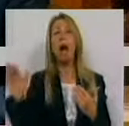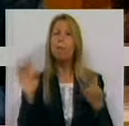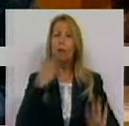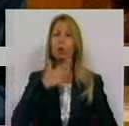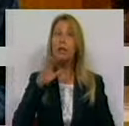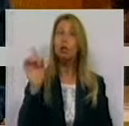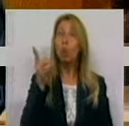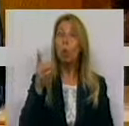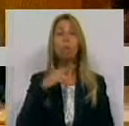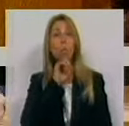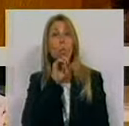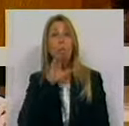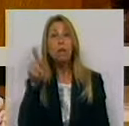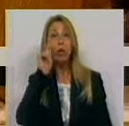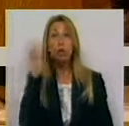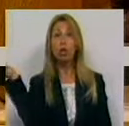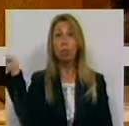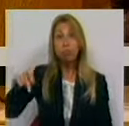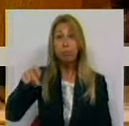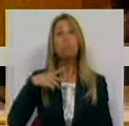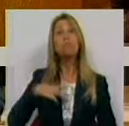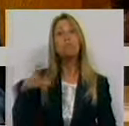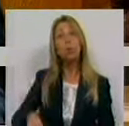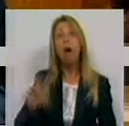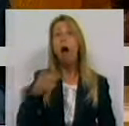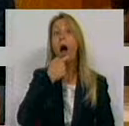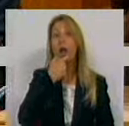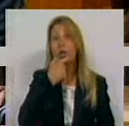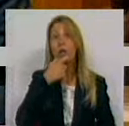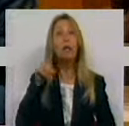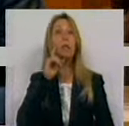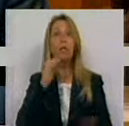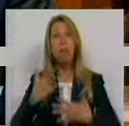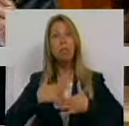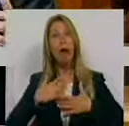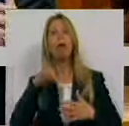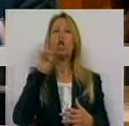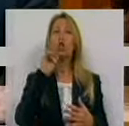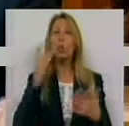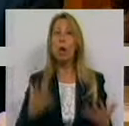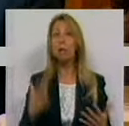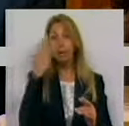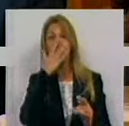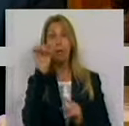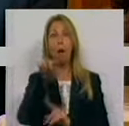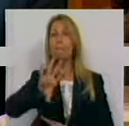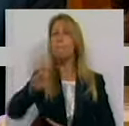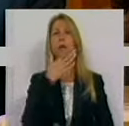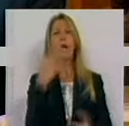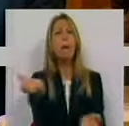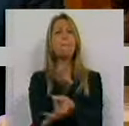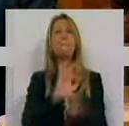só vem a Portugal se o serviço que vai ter for de confiança. Se o destino final for um país belo, seguro,